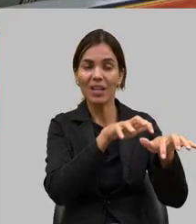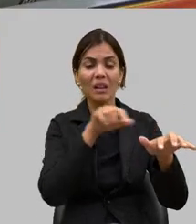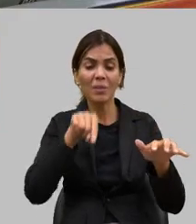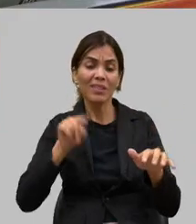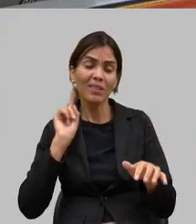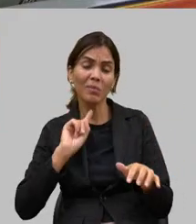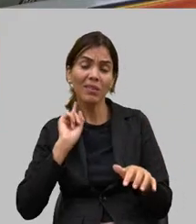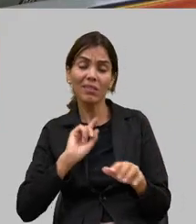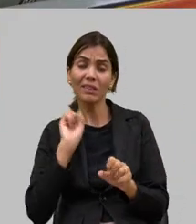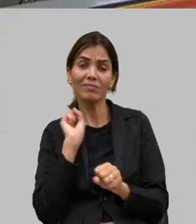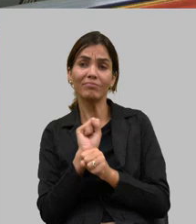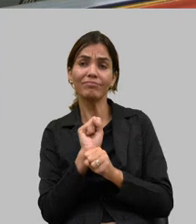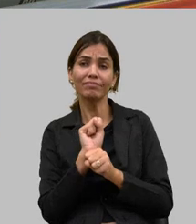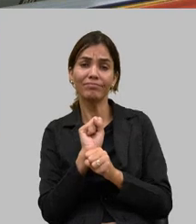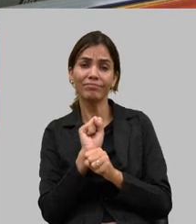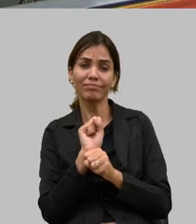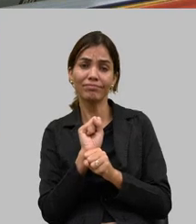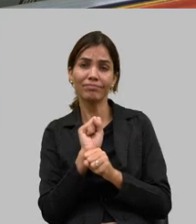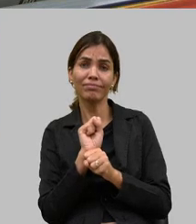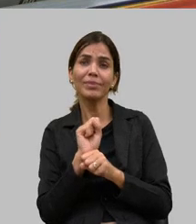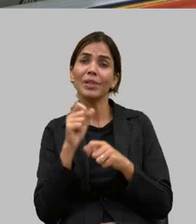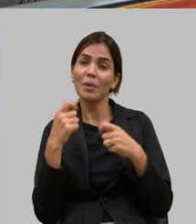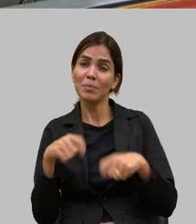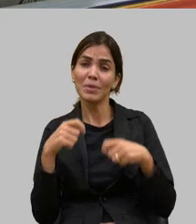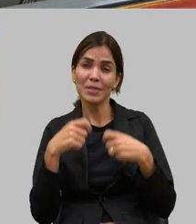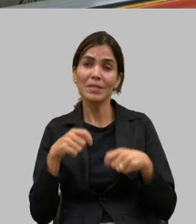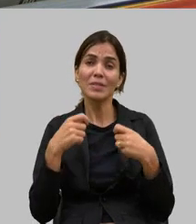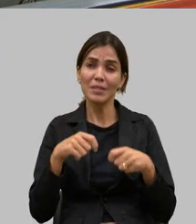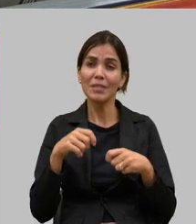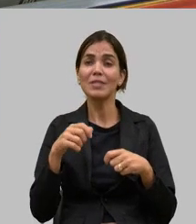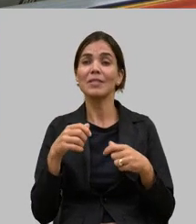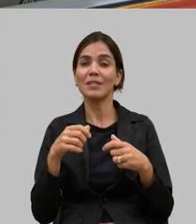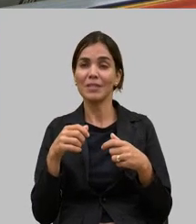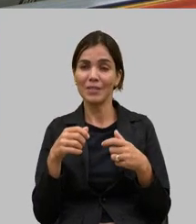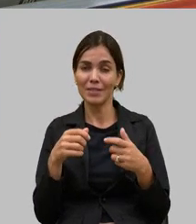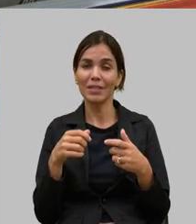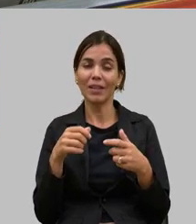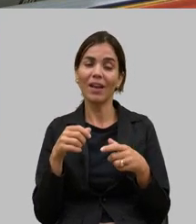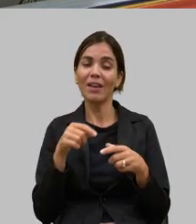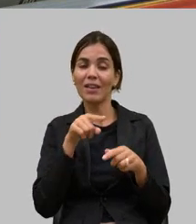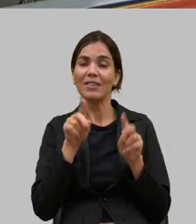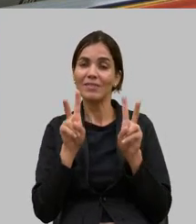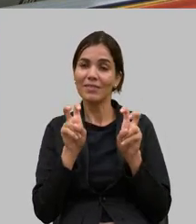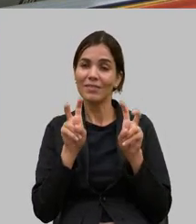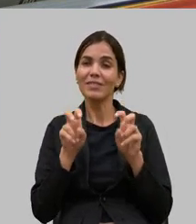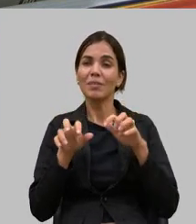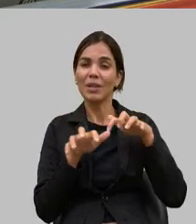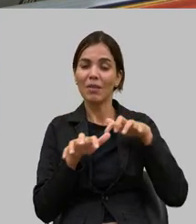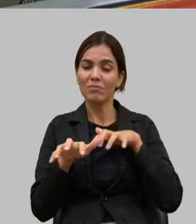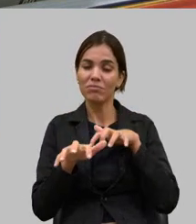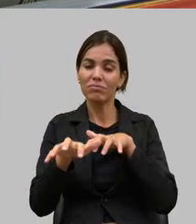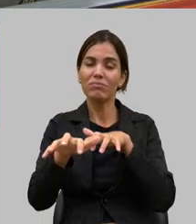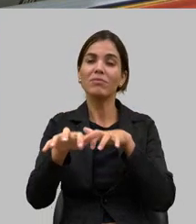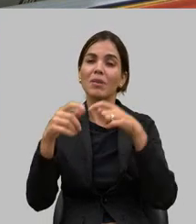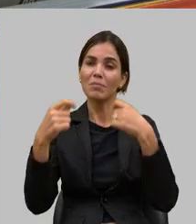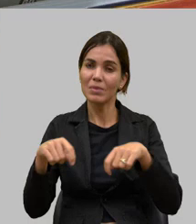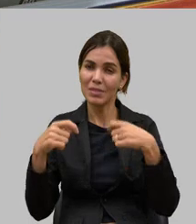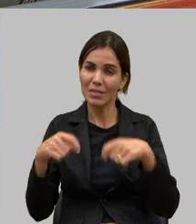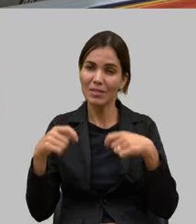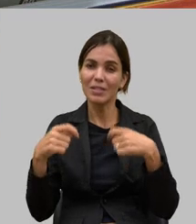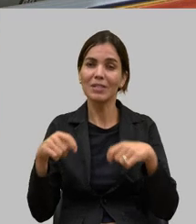porque nós precisamos flexibilizar um pouco nessa questão da irrigação para termos barramentos porque é